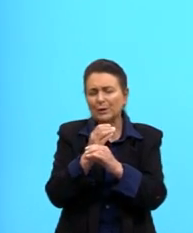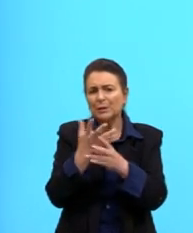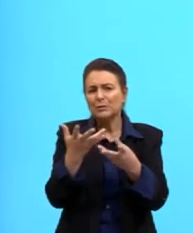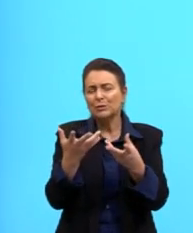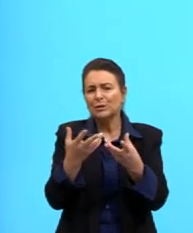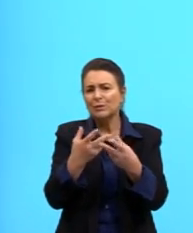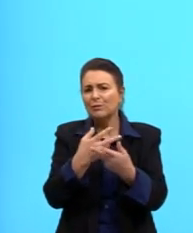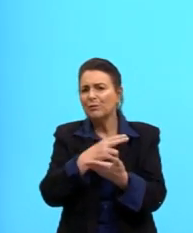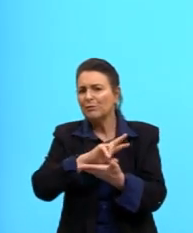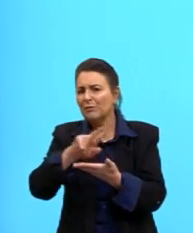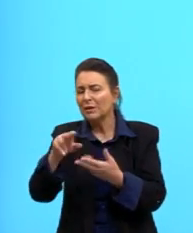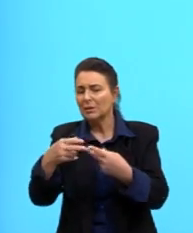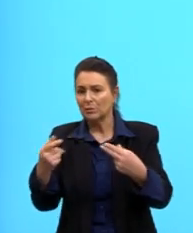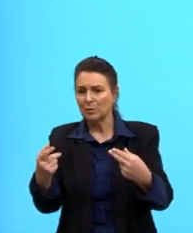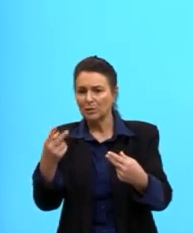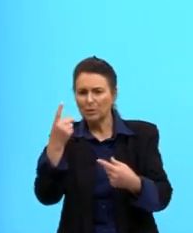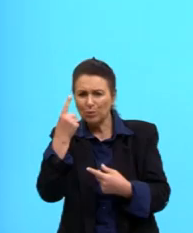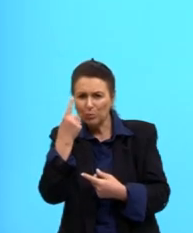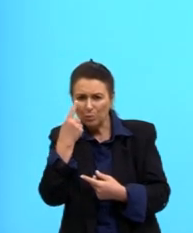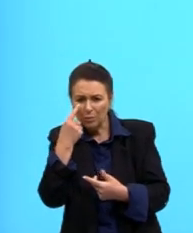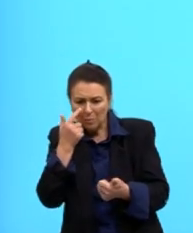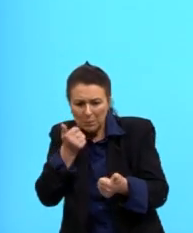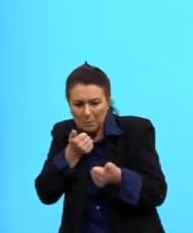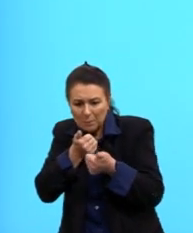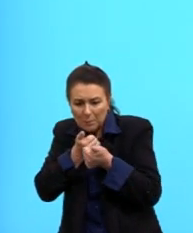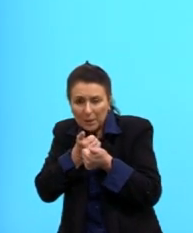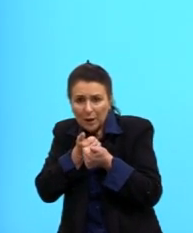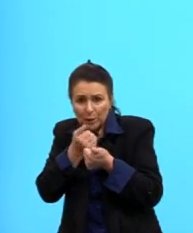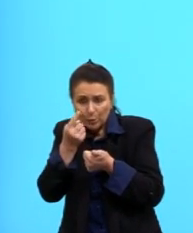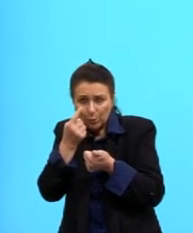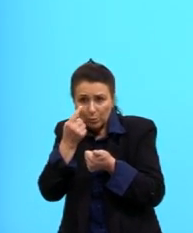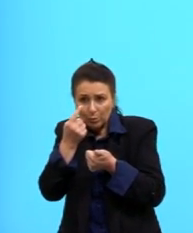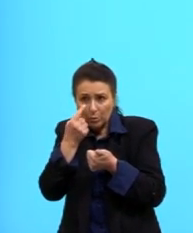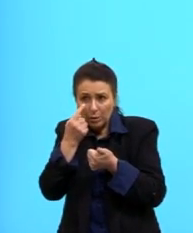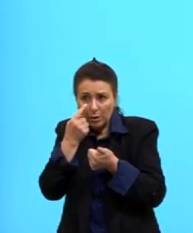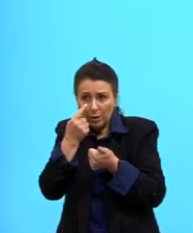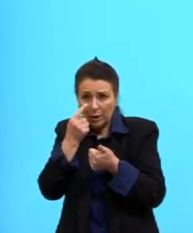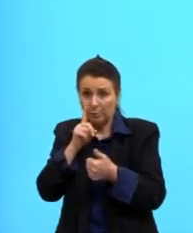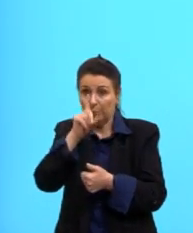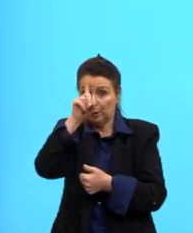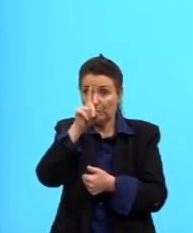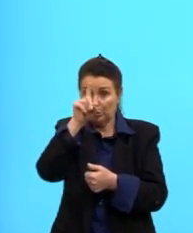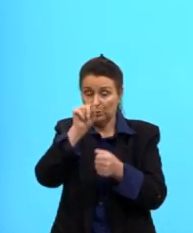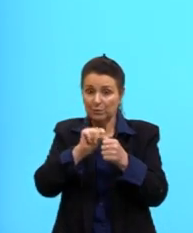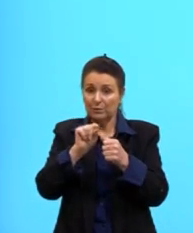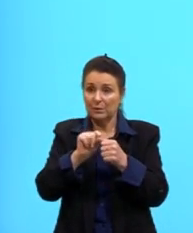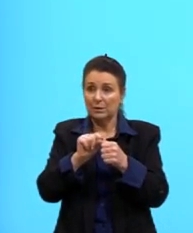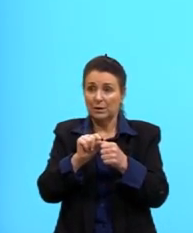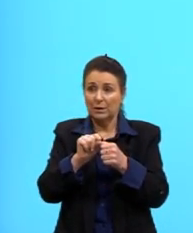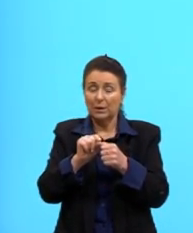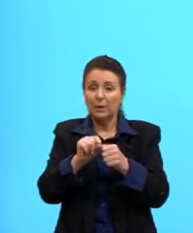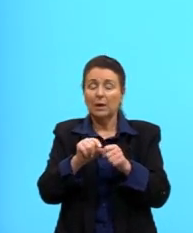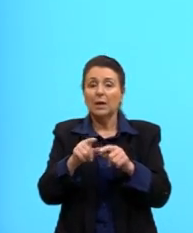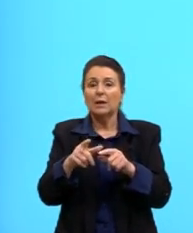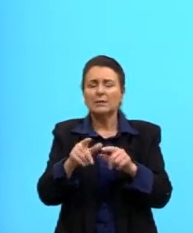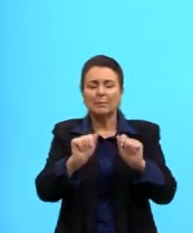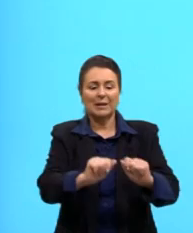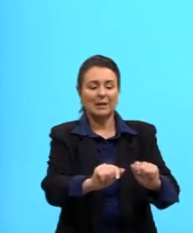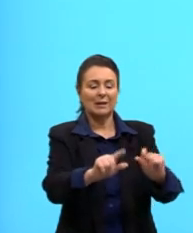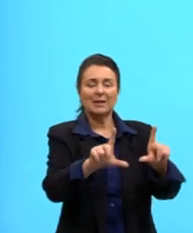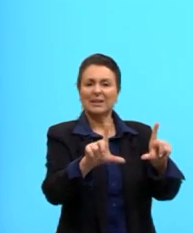Mas se a gente pegar e olhar bem de pertinho, claro, é um pouco perigoso fazer isso, Cansa a vista, enfim. Naquelas TVs